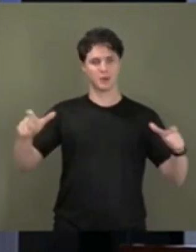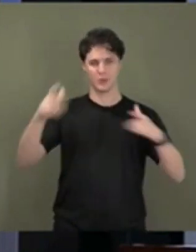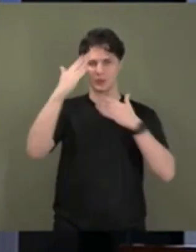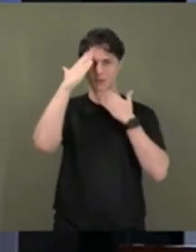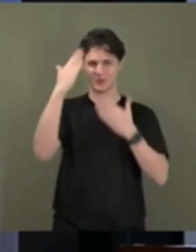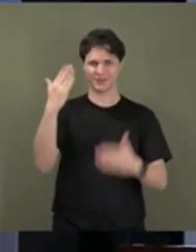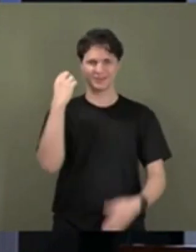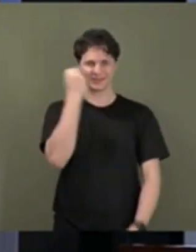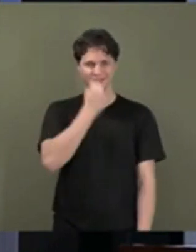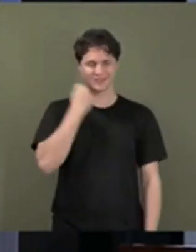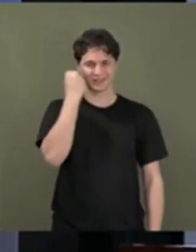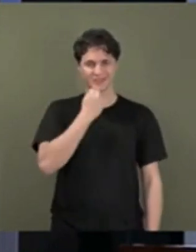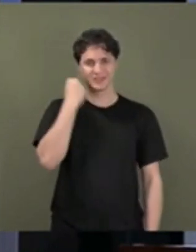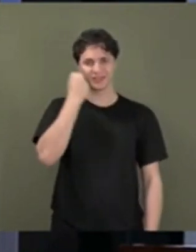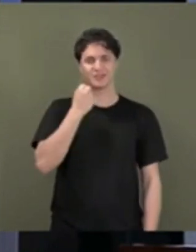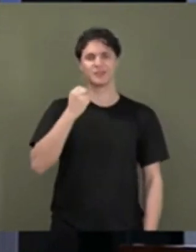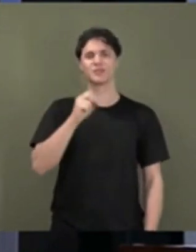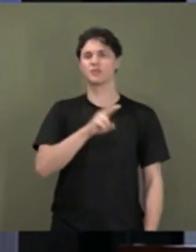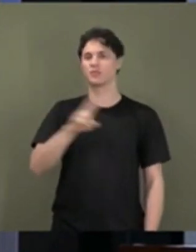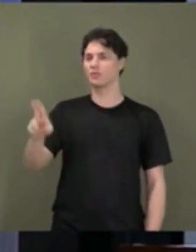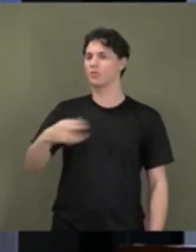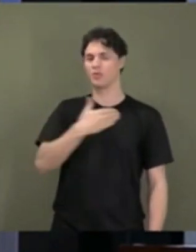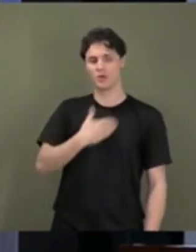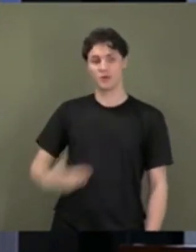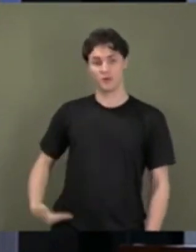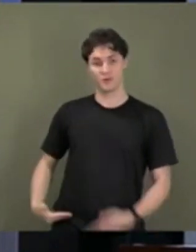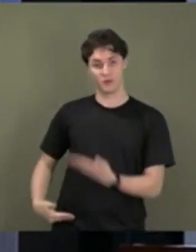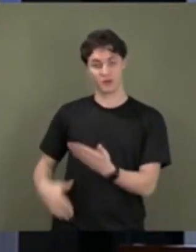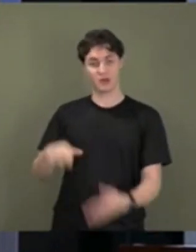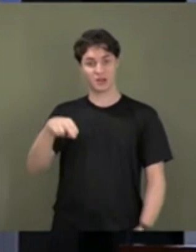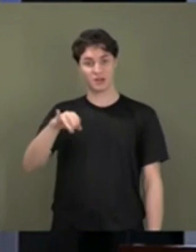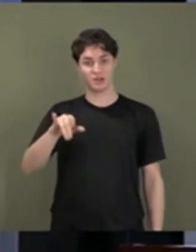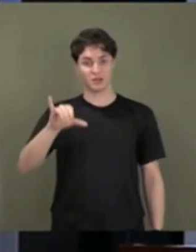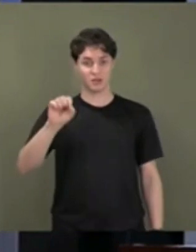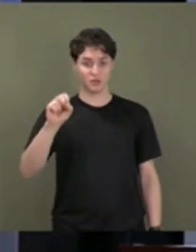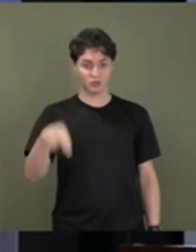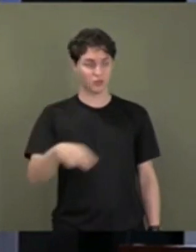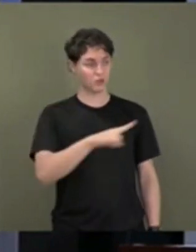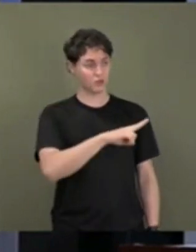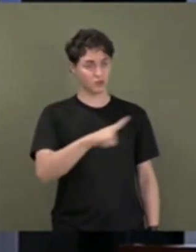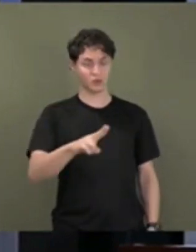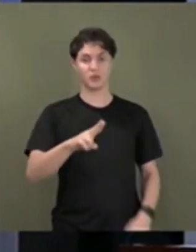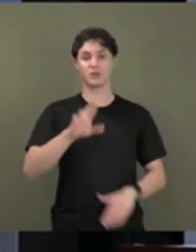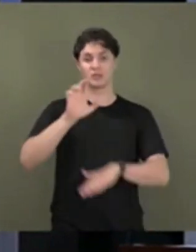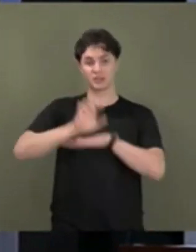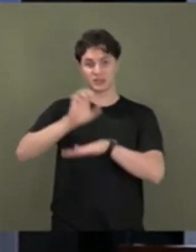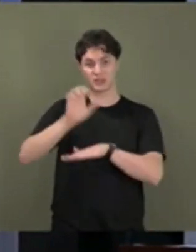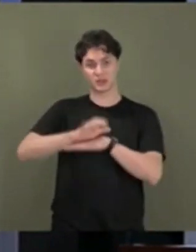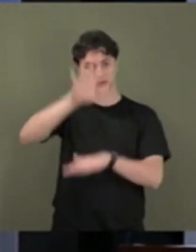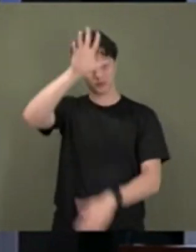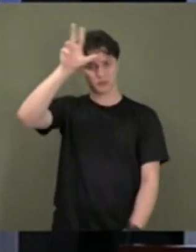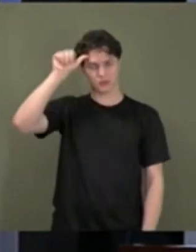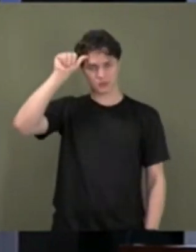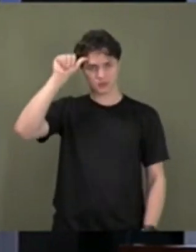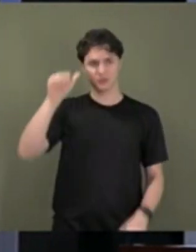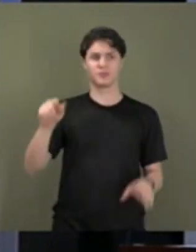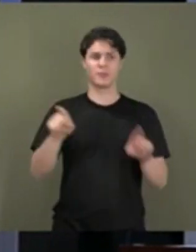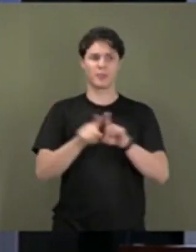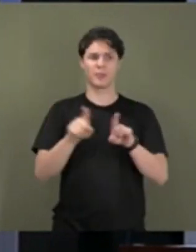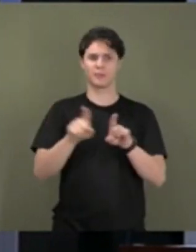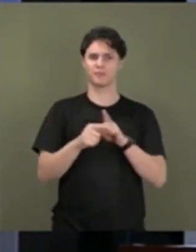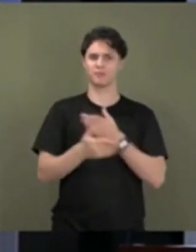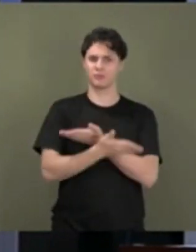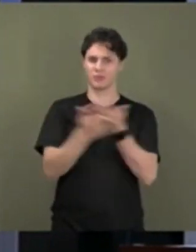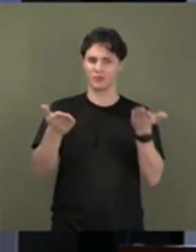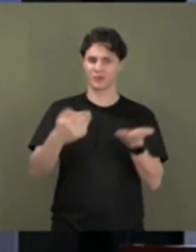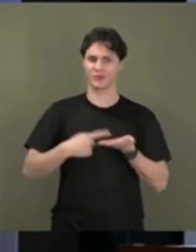obrigado, senadora, em nome do governador Wilson Lima, em nome do Estado do Amazonas. E os senhores todos ficam